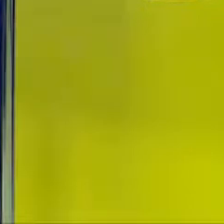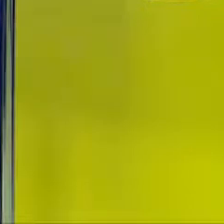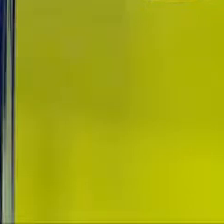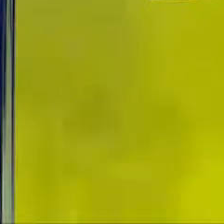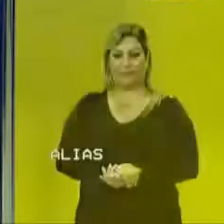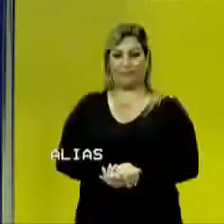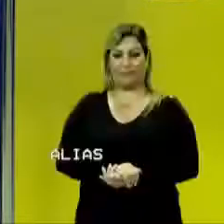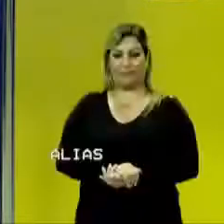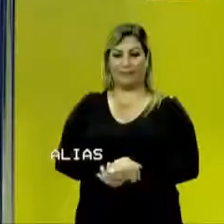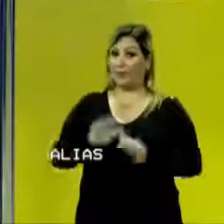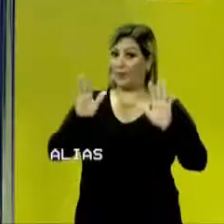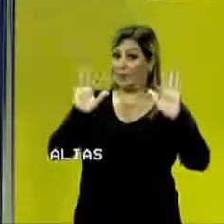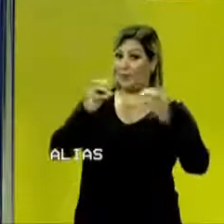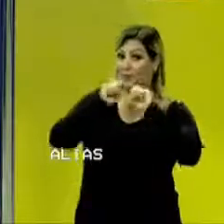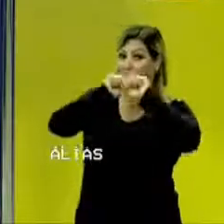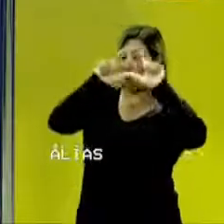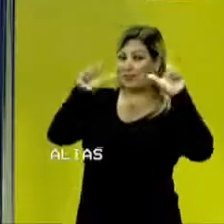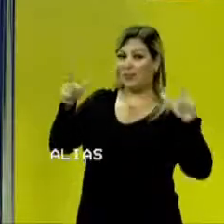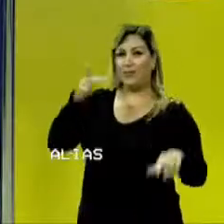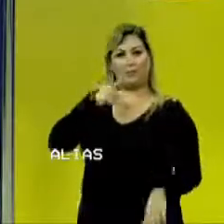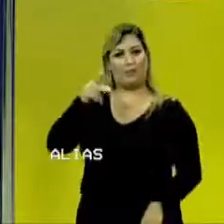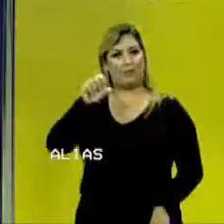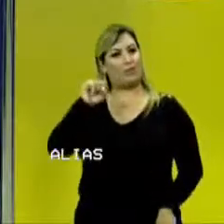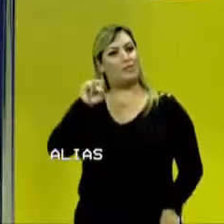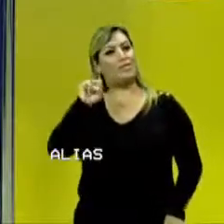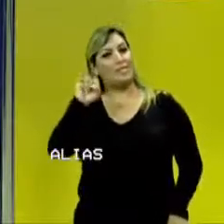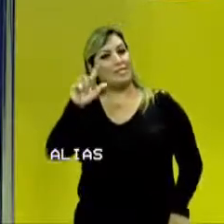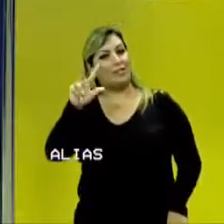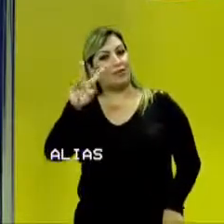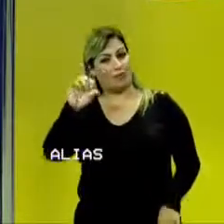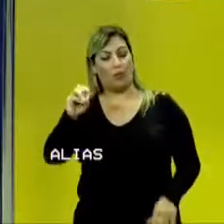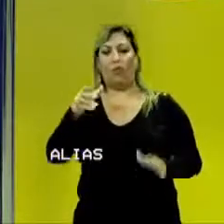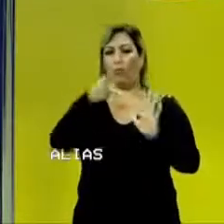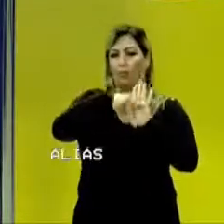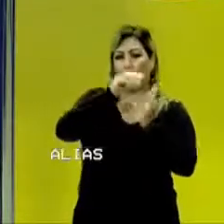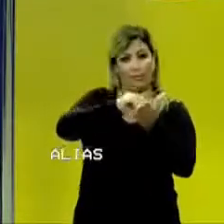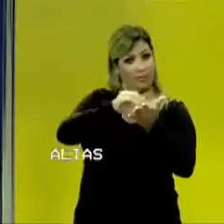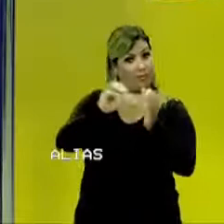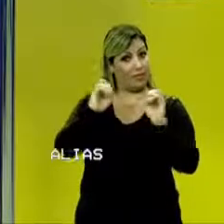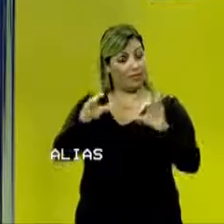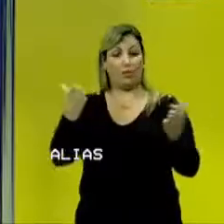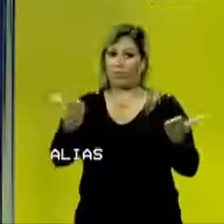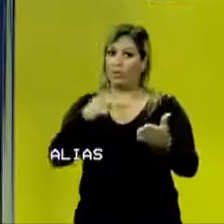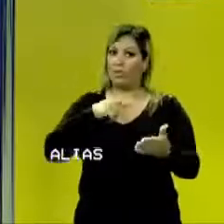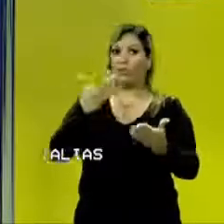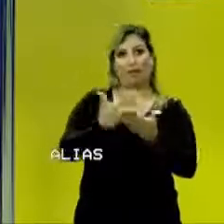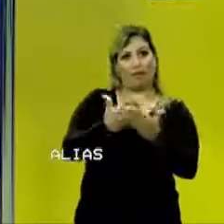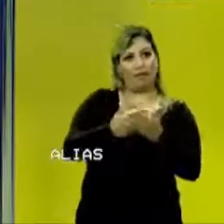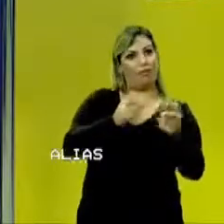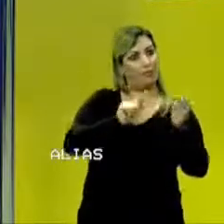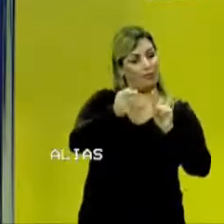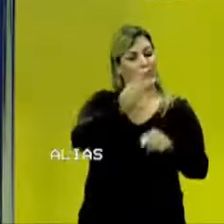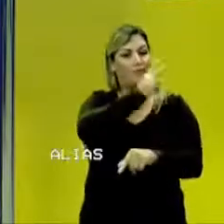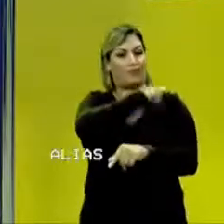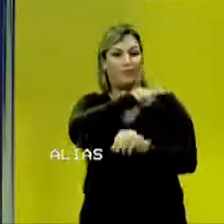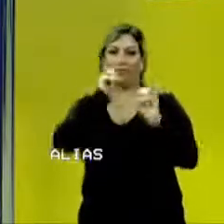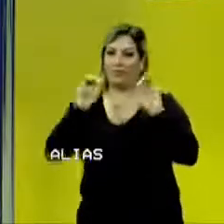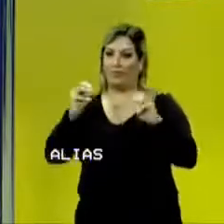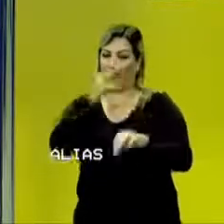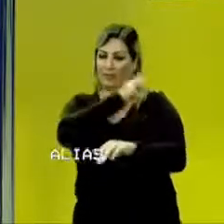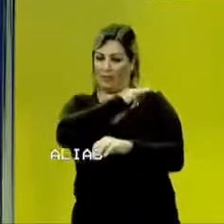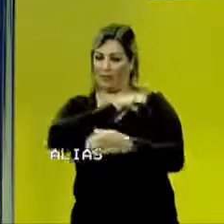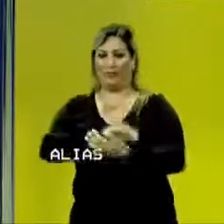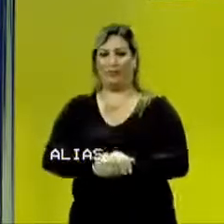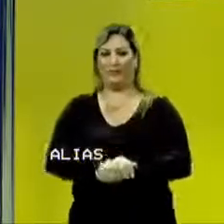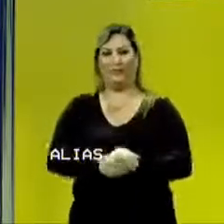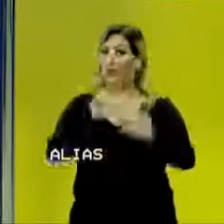Olá, bom dia, sou o professor Silvio e esse é o projeto Se Educa em Ação. Hoje teremos aula de Física para a segunda série do Ensino